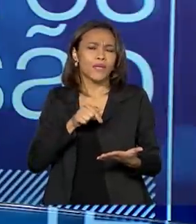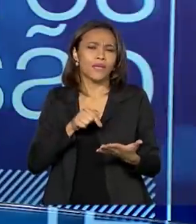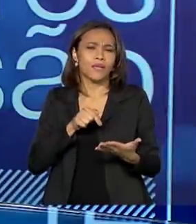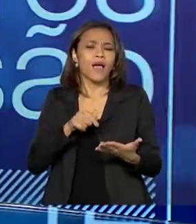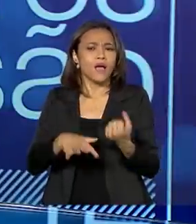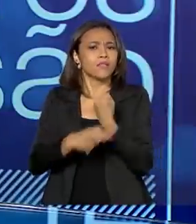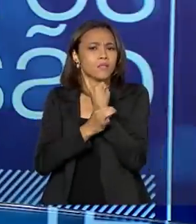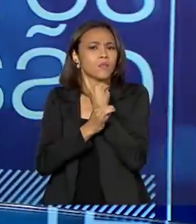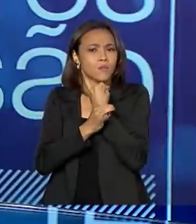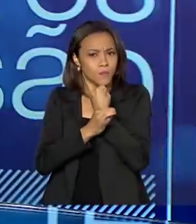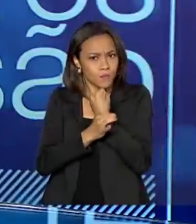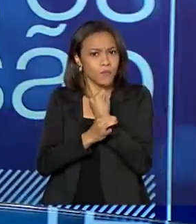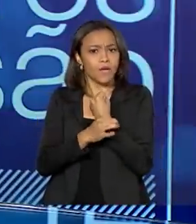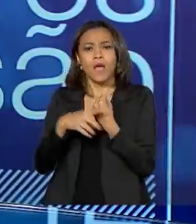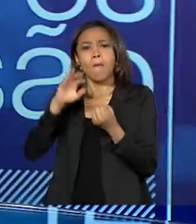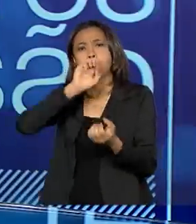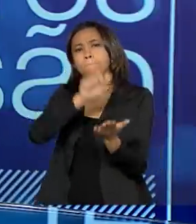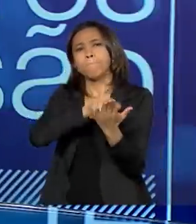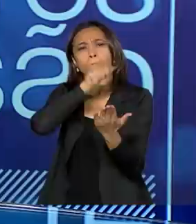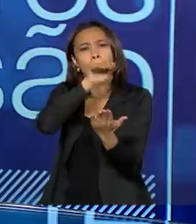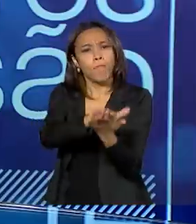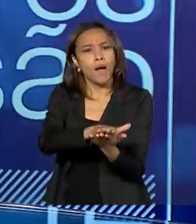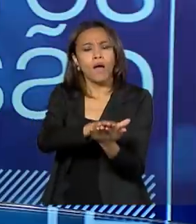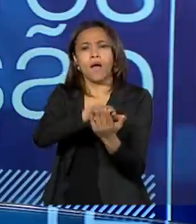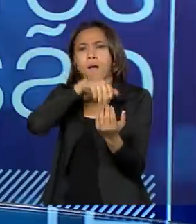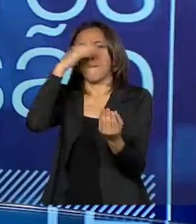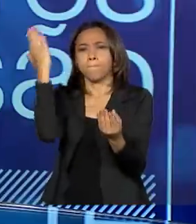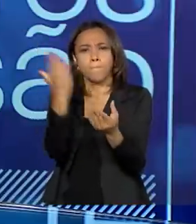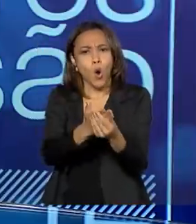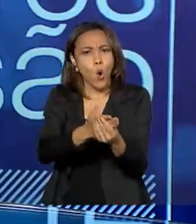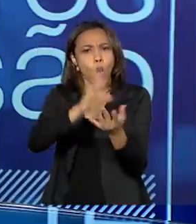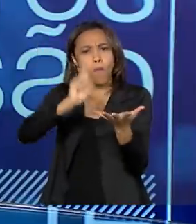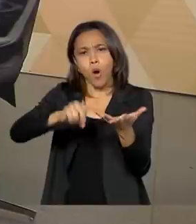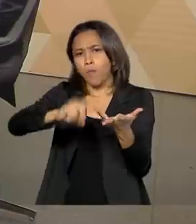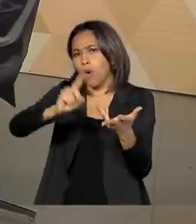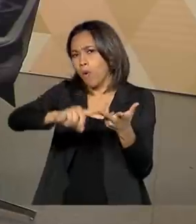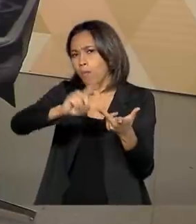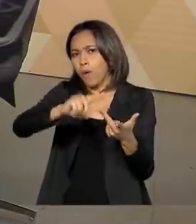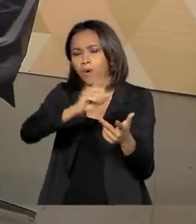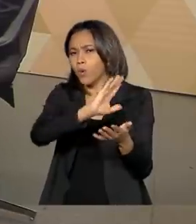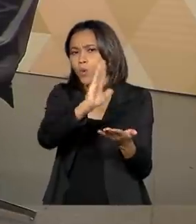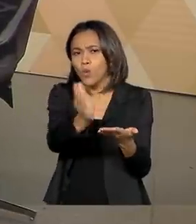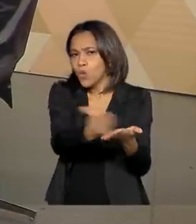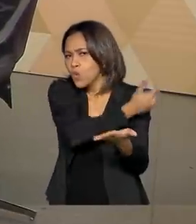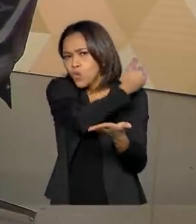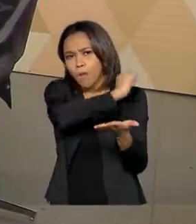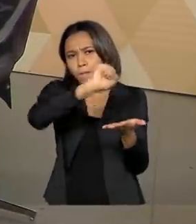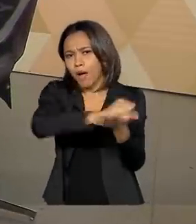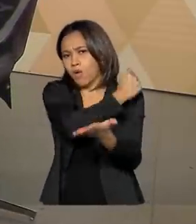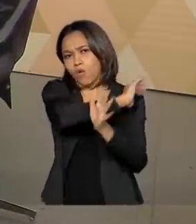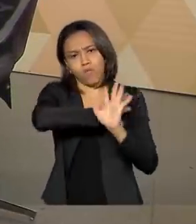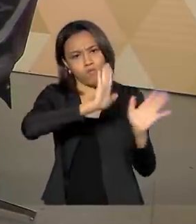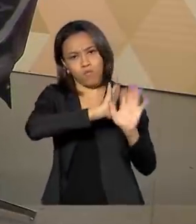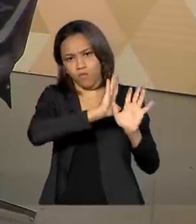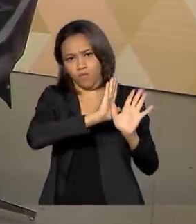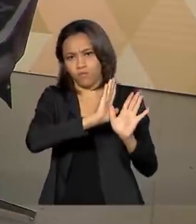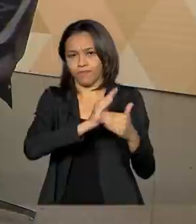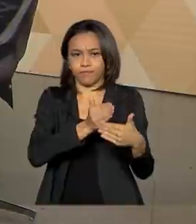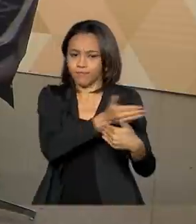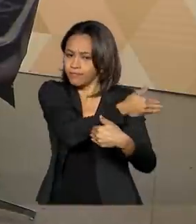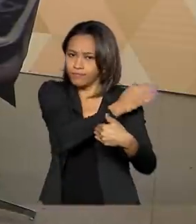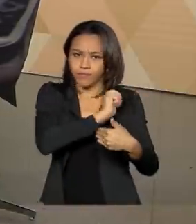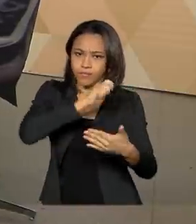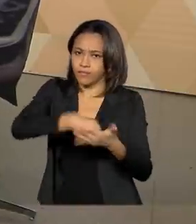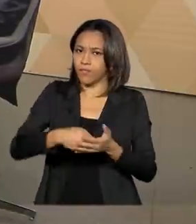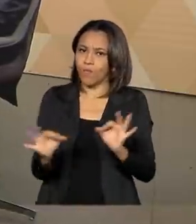o livro é de pagamento de multas, encargos e tributos que incide sobre esse veículo. Sobre a aquisição, no caso. Exatamente.